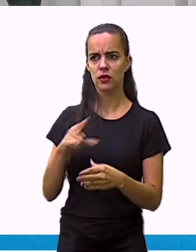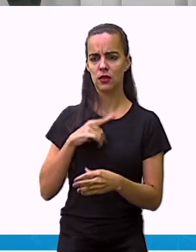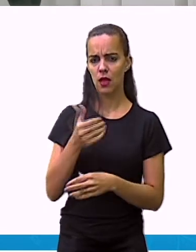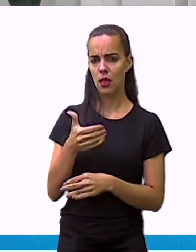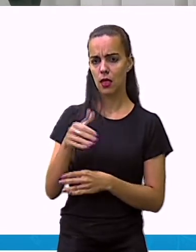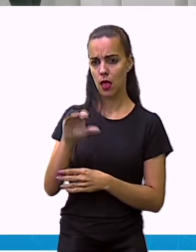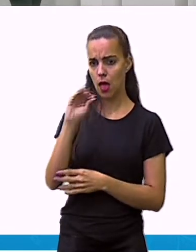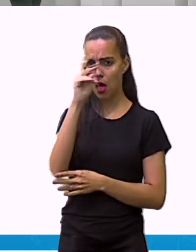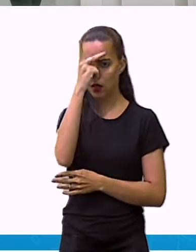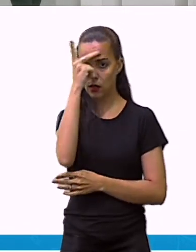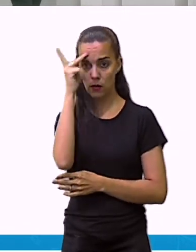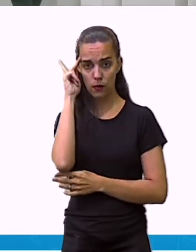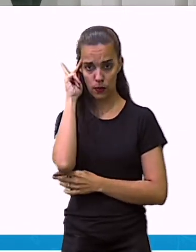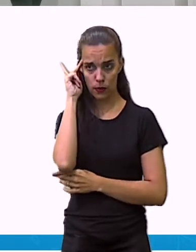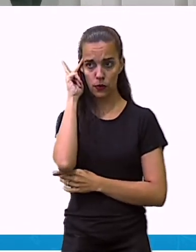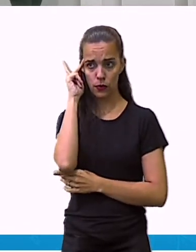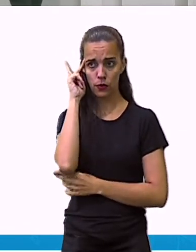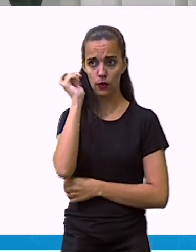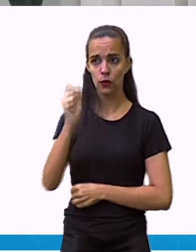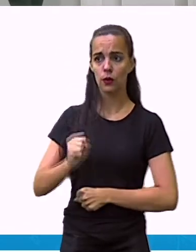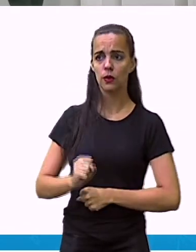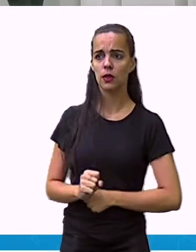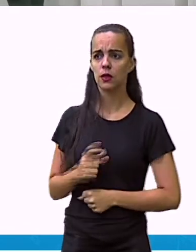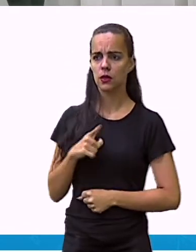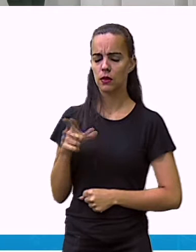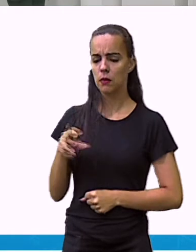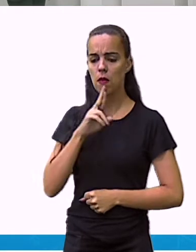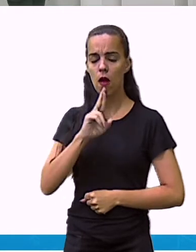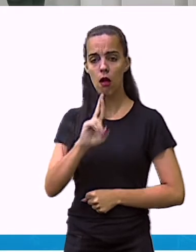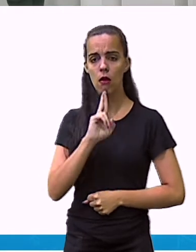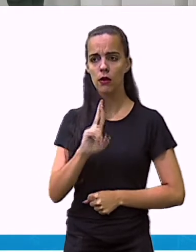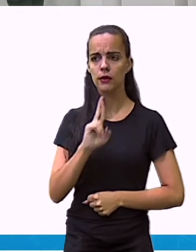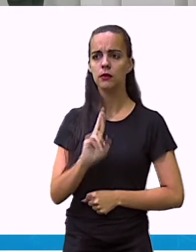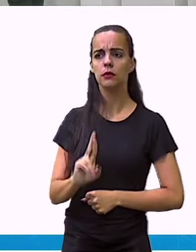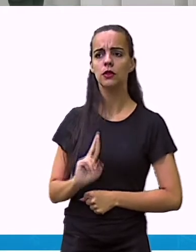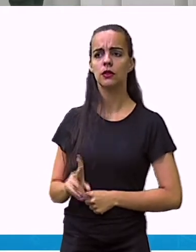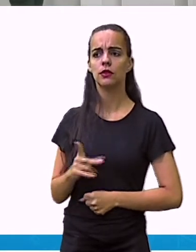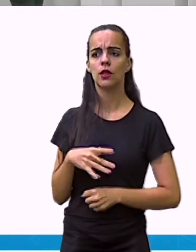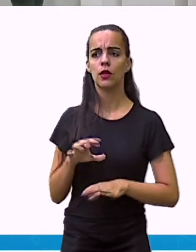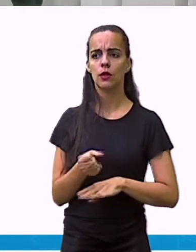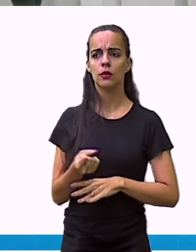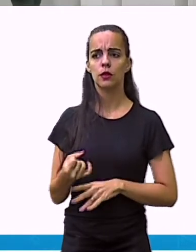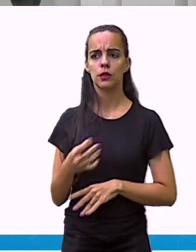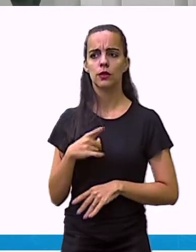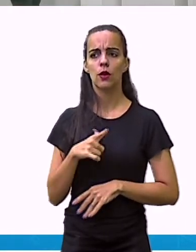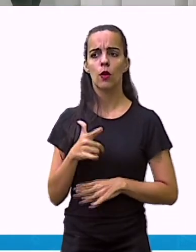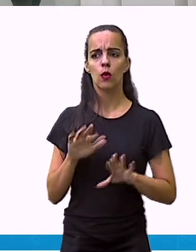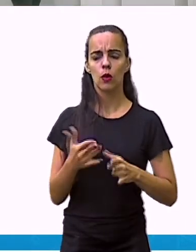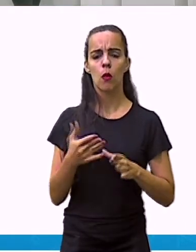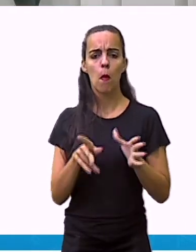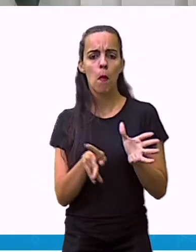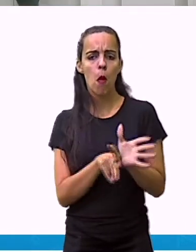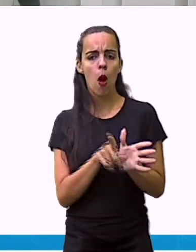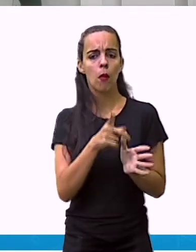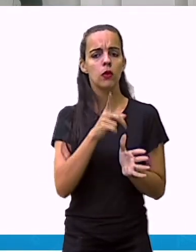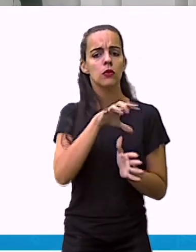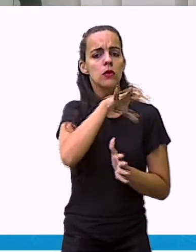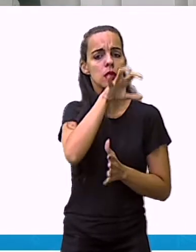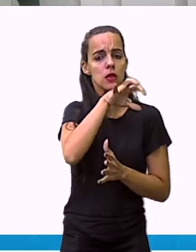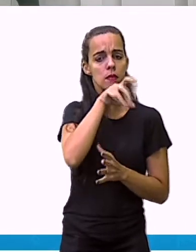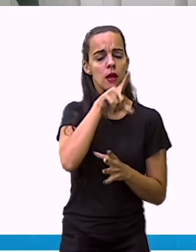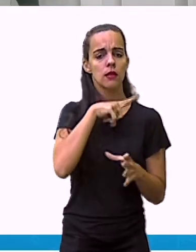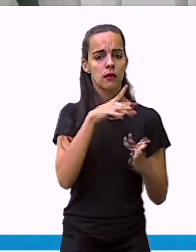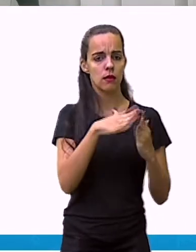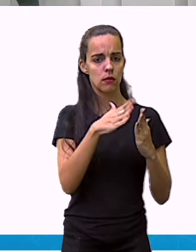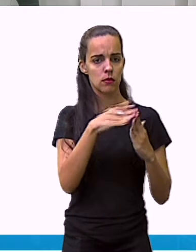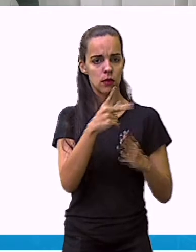10 pessoas. 10 pessoas irão responder para nós uma enquete a respeito dos animais de estimação.